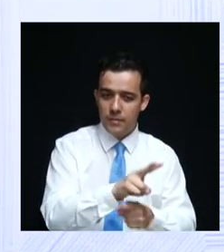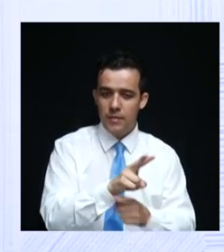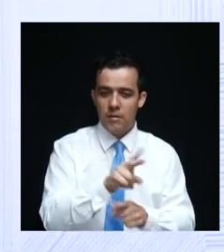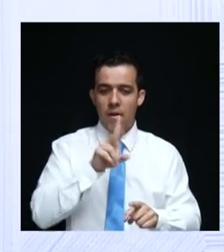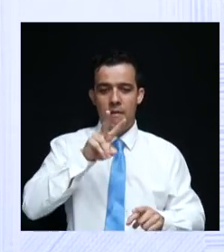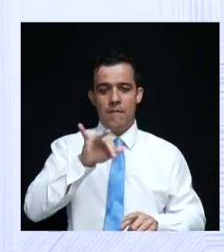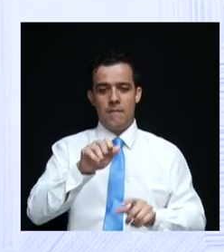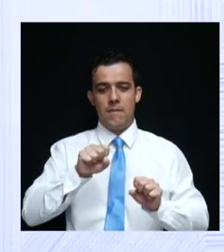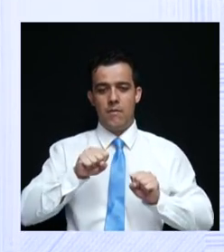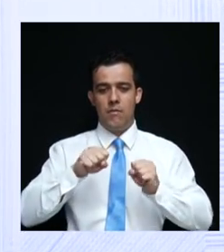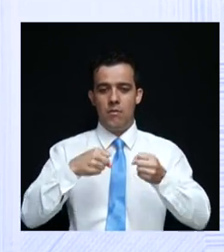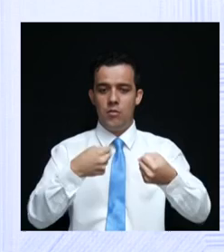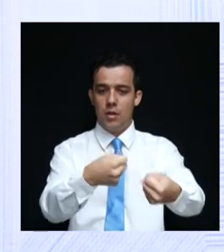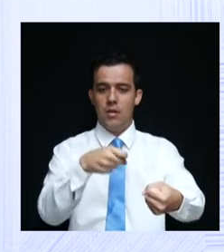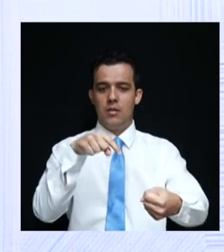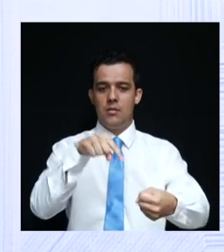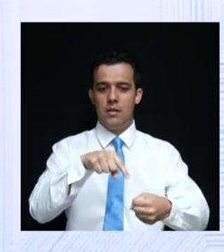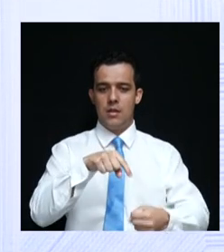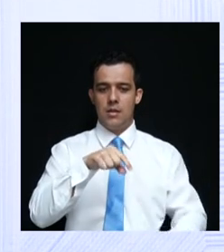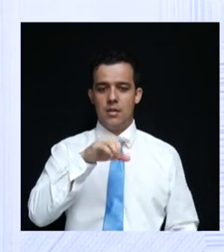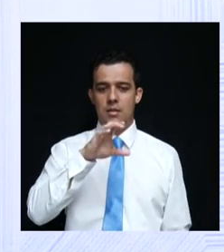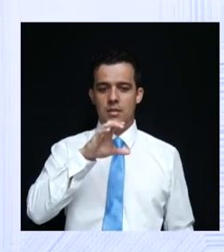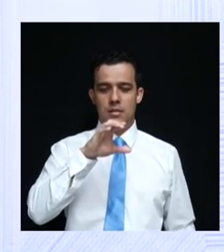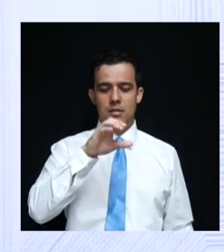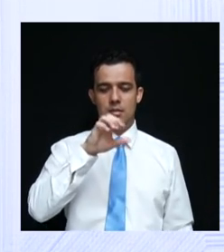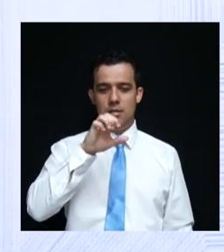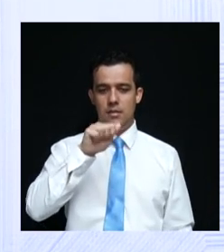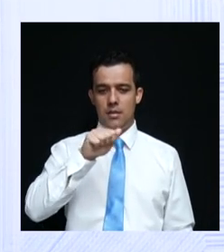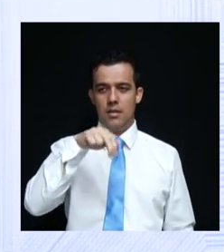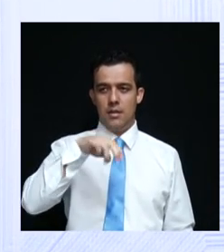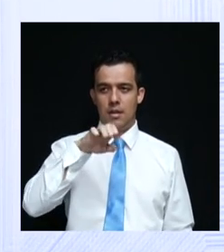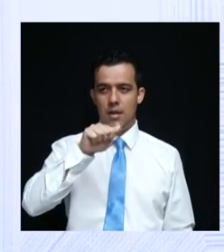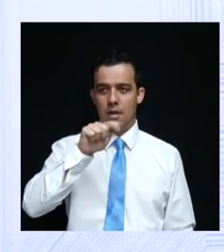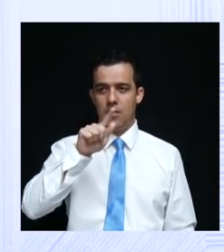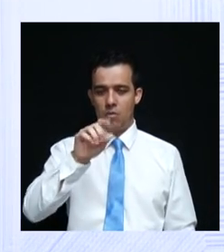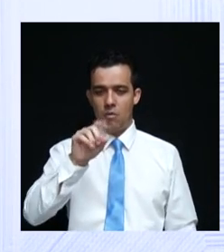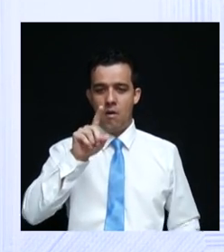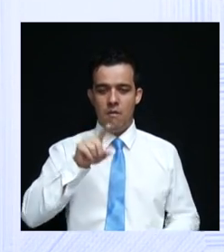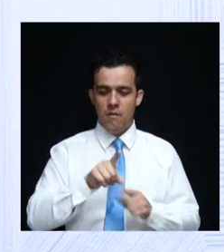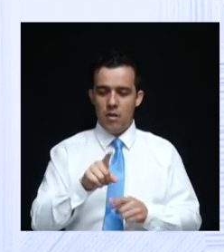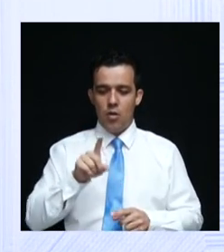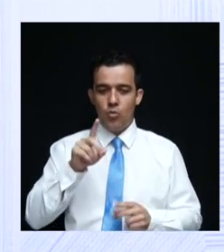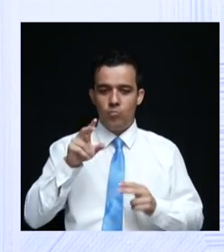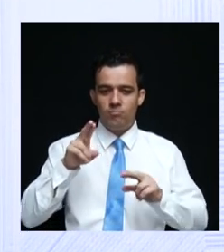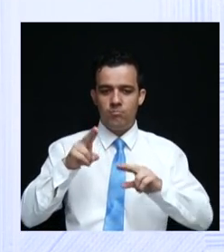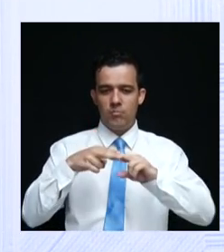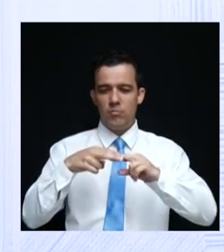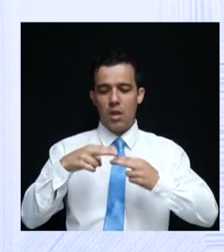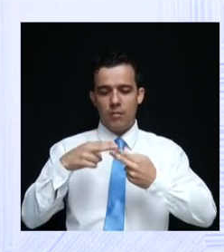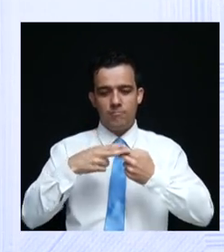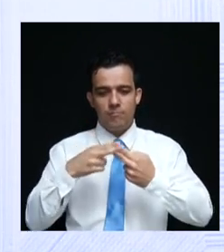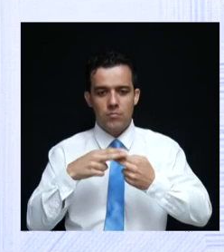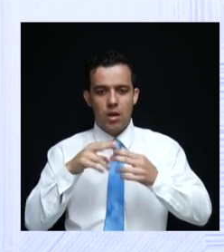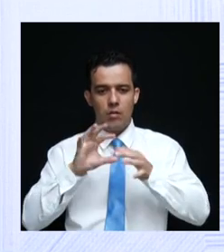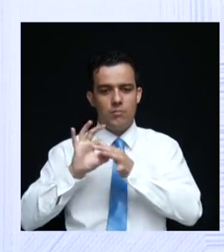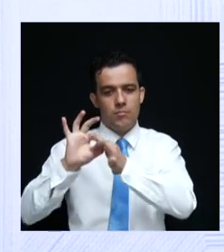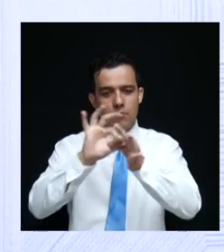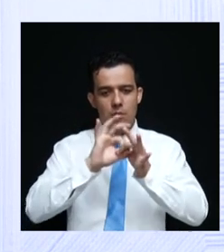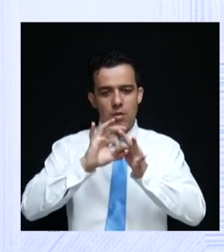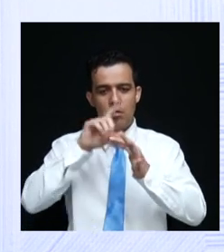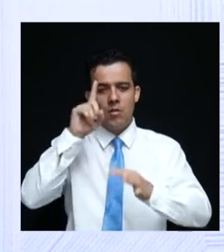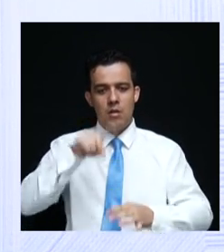fortalecer a sane água. Nós vamos defender a universalização da água. Sabe o o senhor está defendendo? A MP